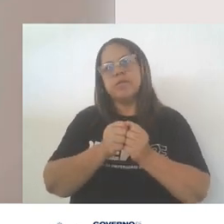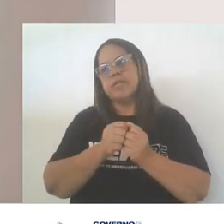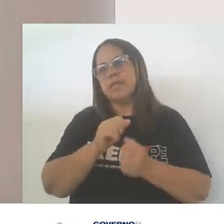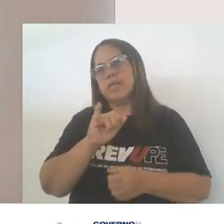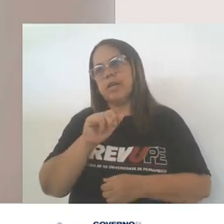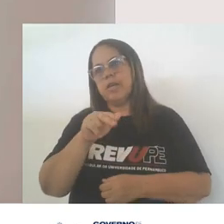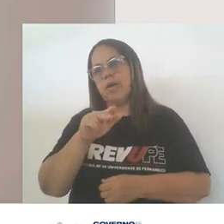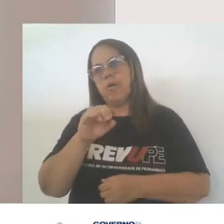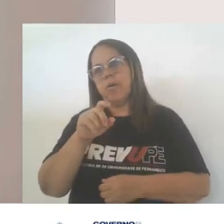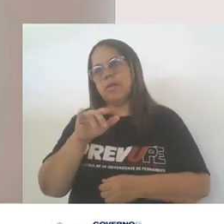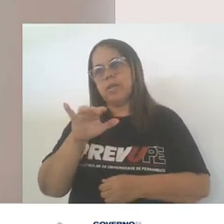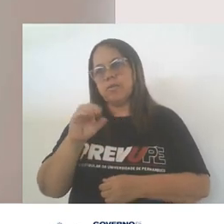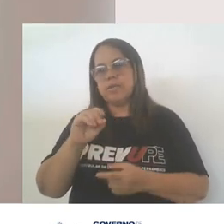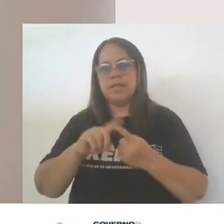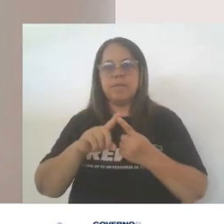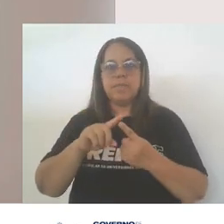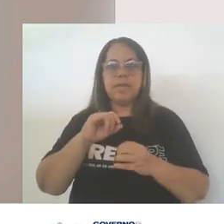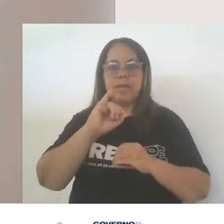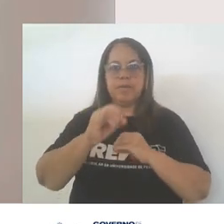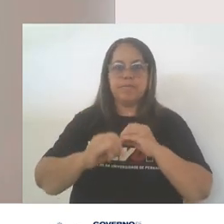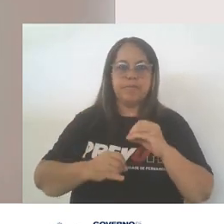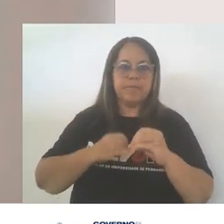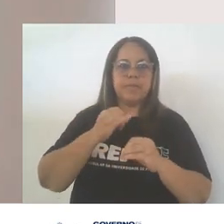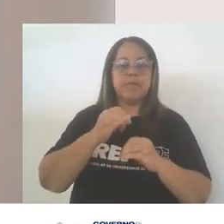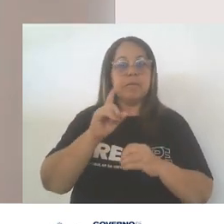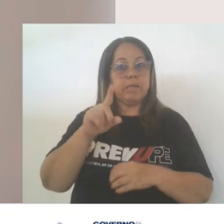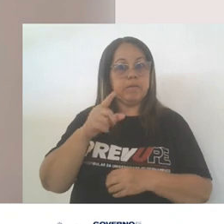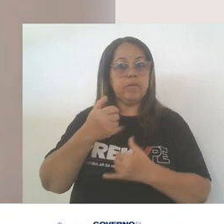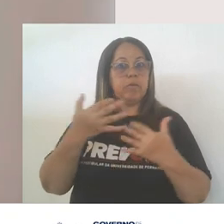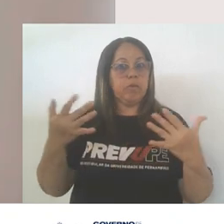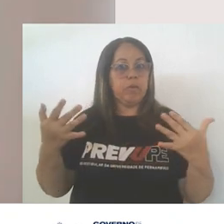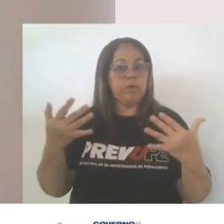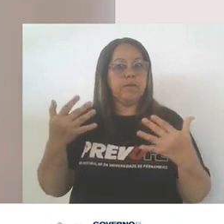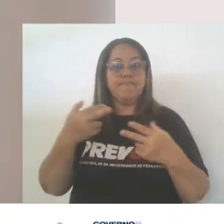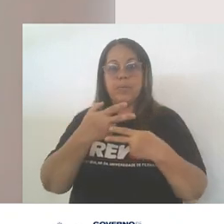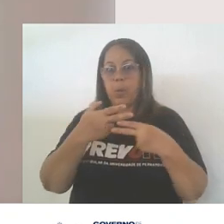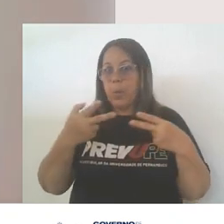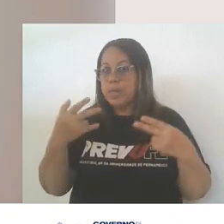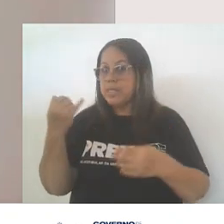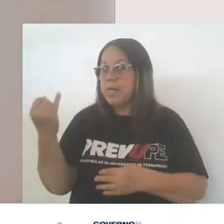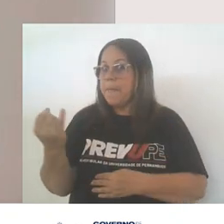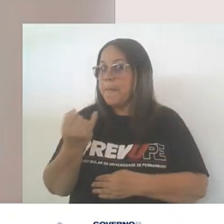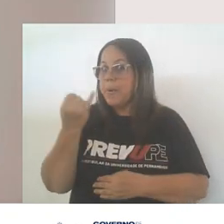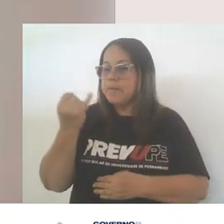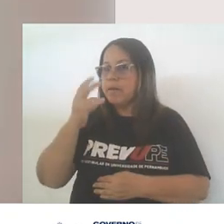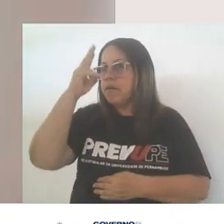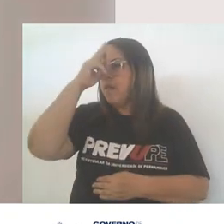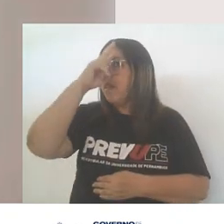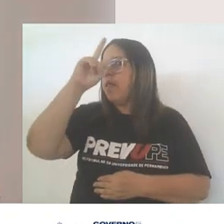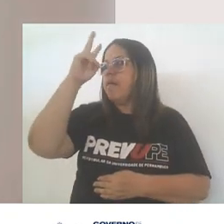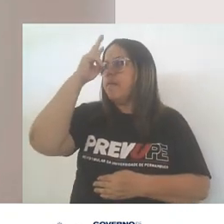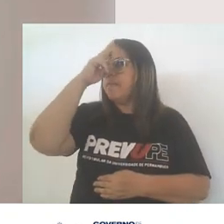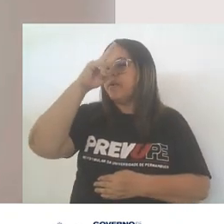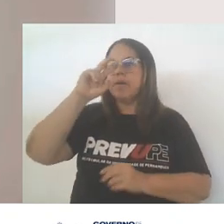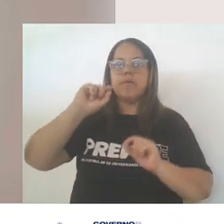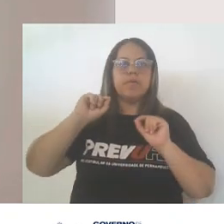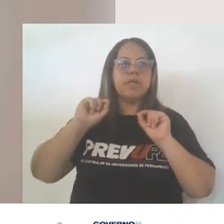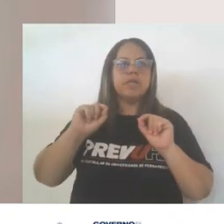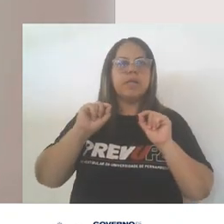íons. Pessoal, esses foram pontos importantes de se lembrar quando se está tratando